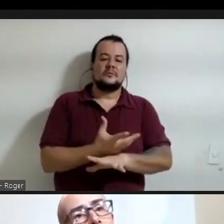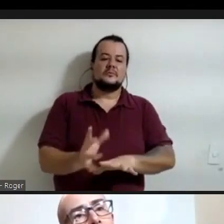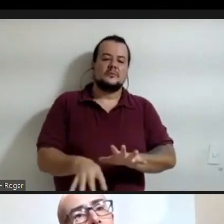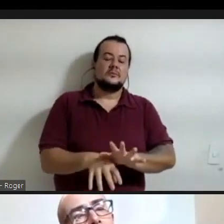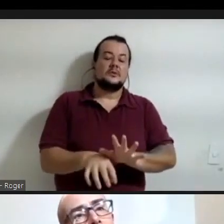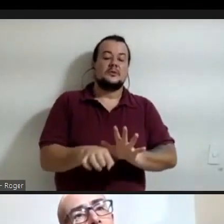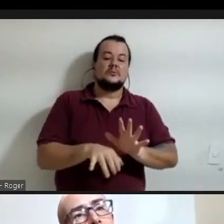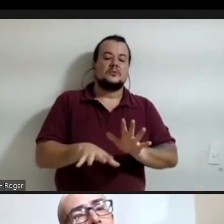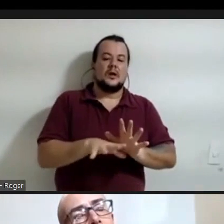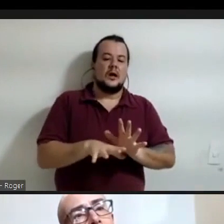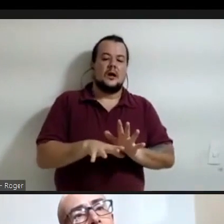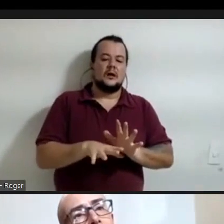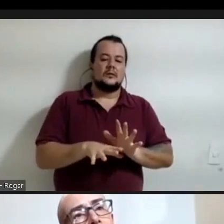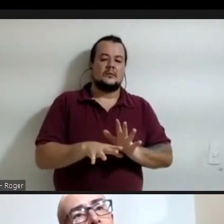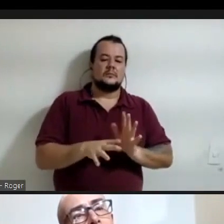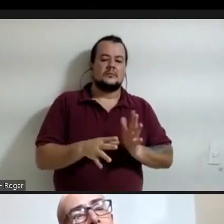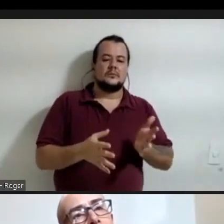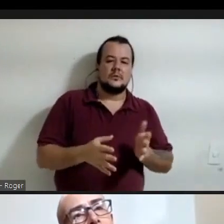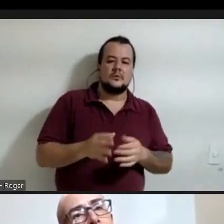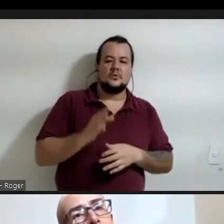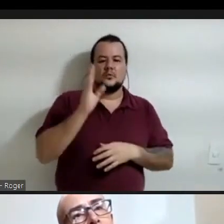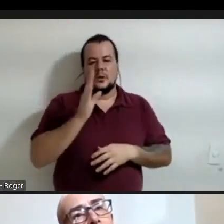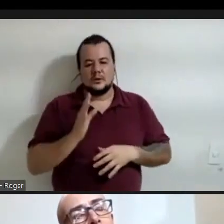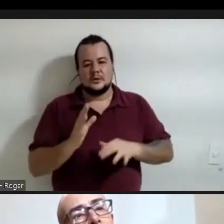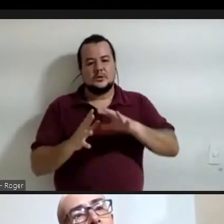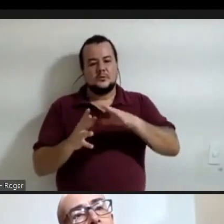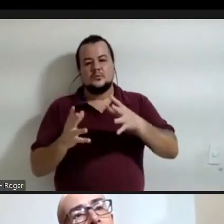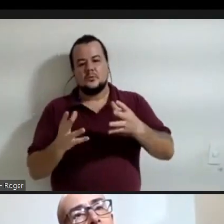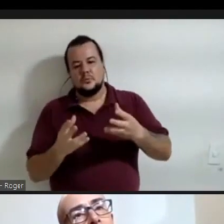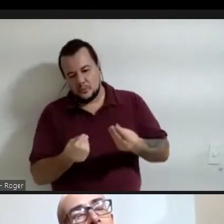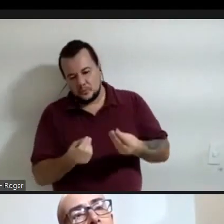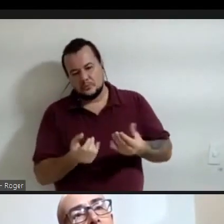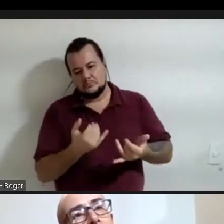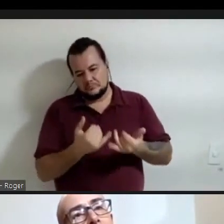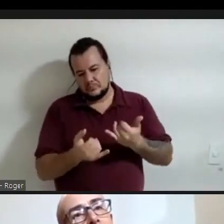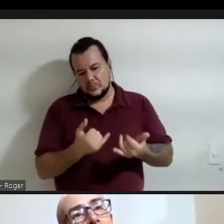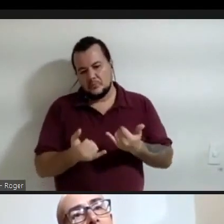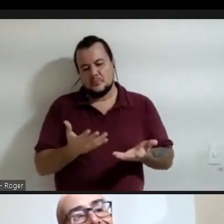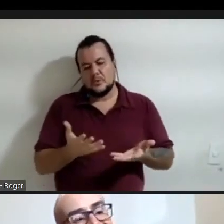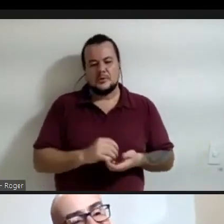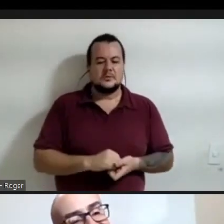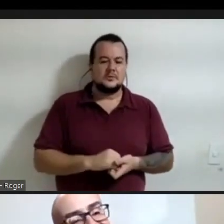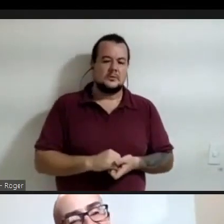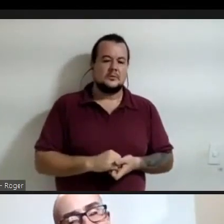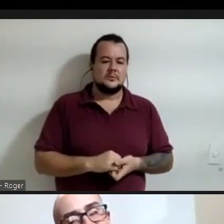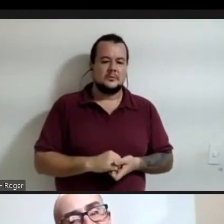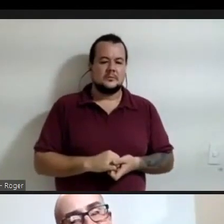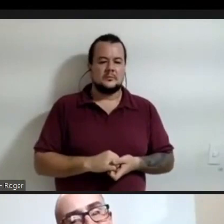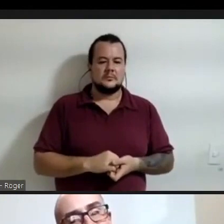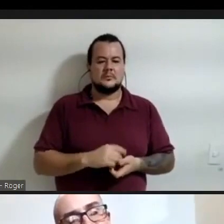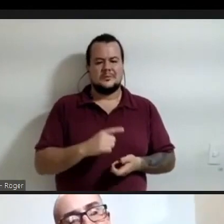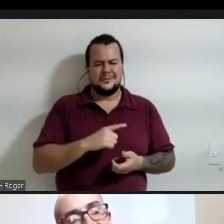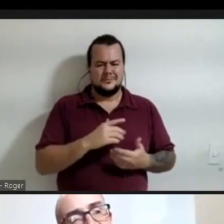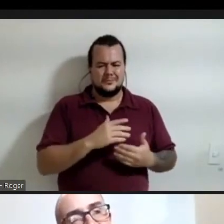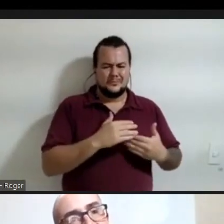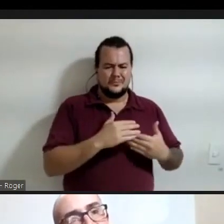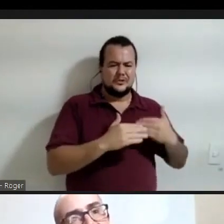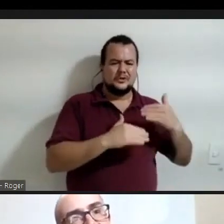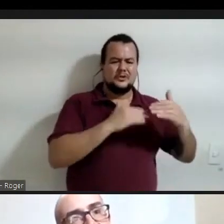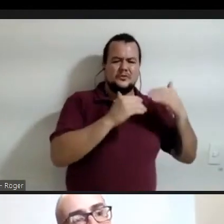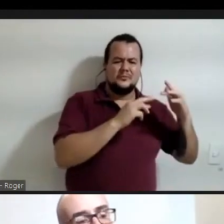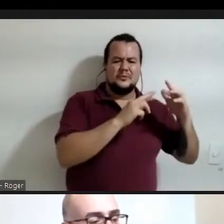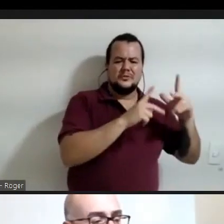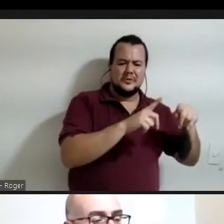no Brasil e no mundo, que são muito parecidos, a gente está em estágios diferentes de desenvolvimento, mas a